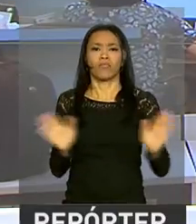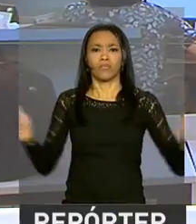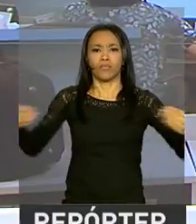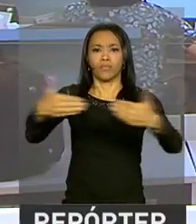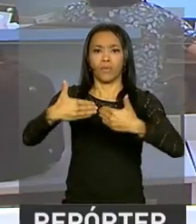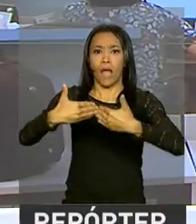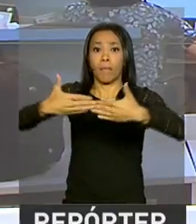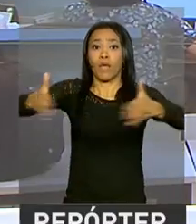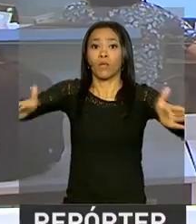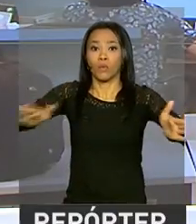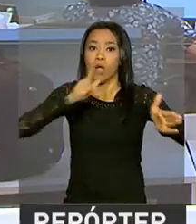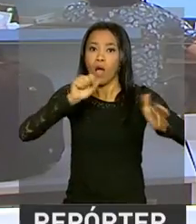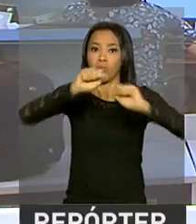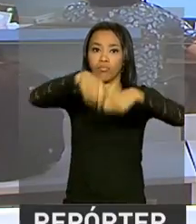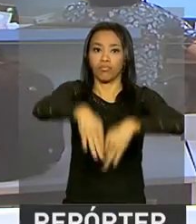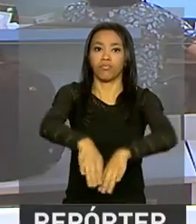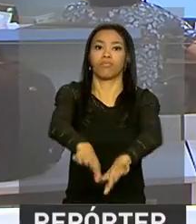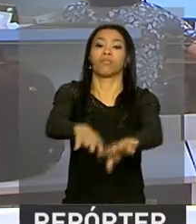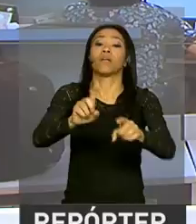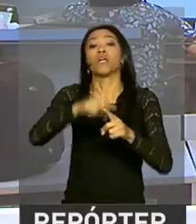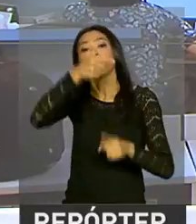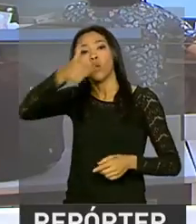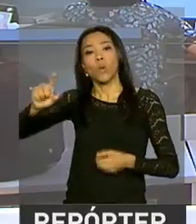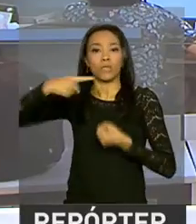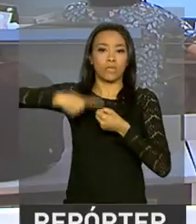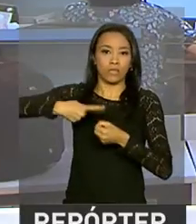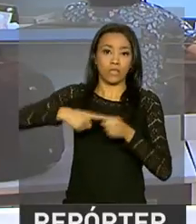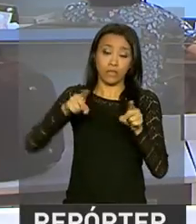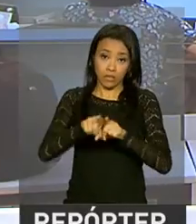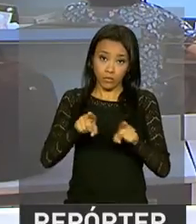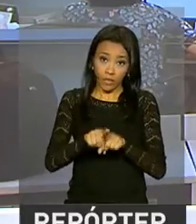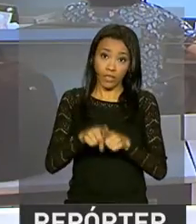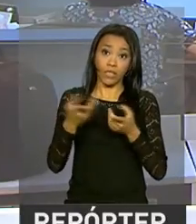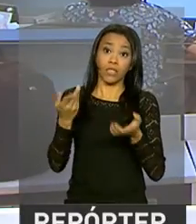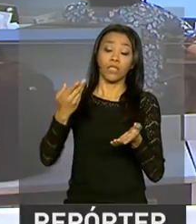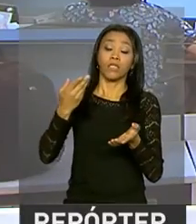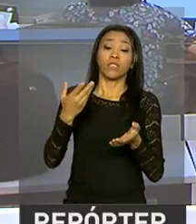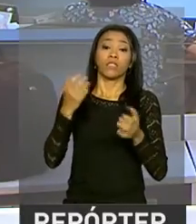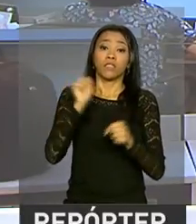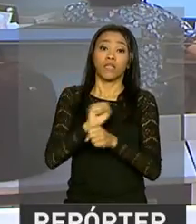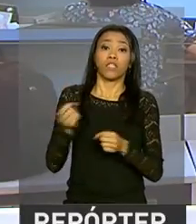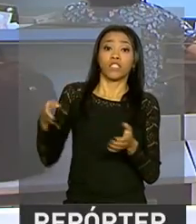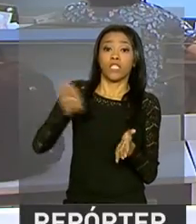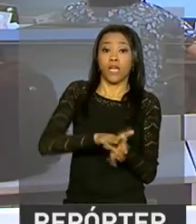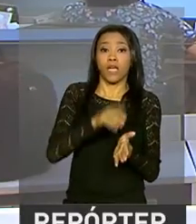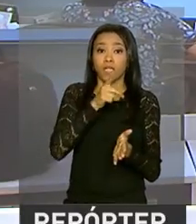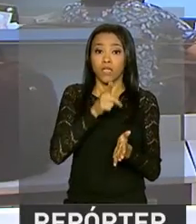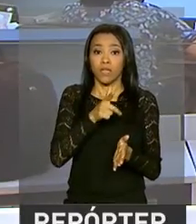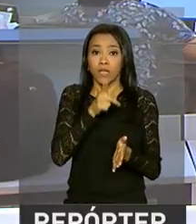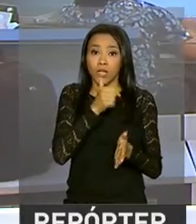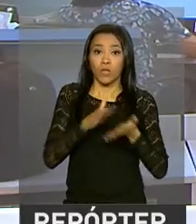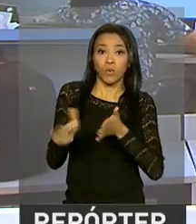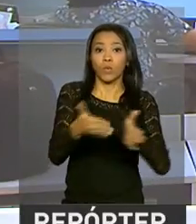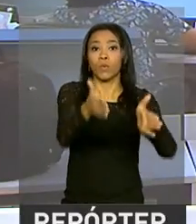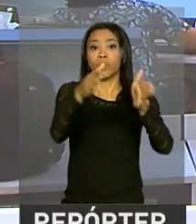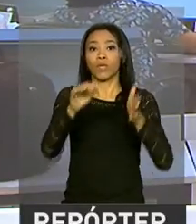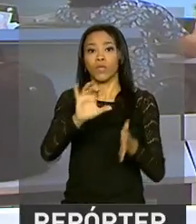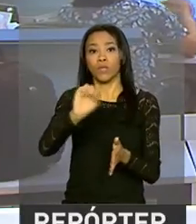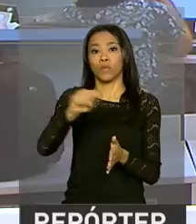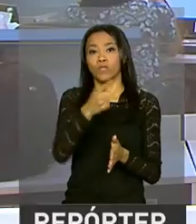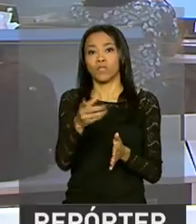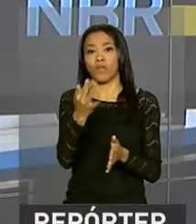Já em Monteiro, o presidente acompanha a cerimônia de chegada das águas do Rio São Francisco à